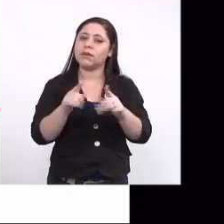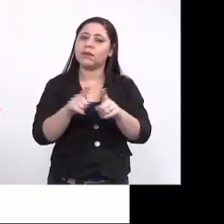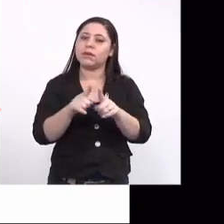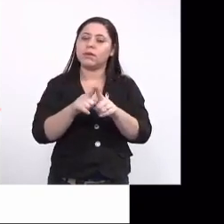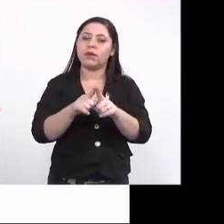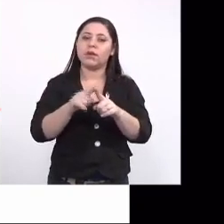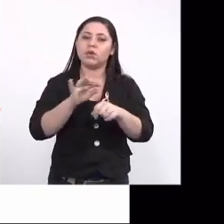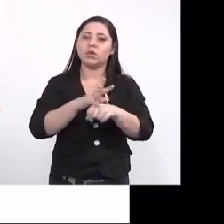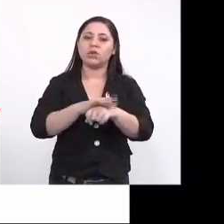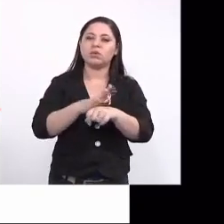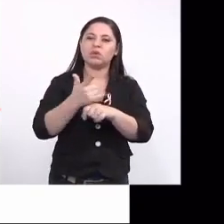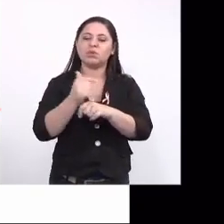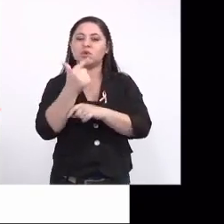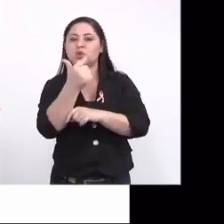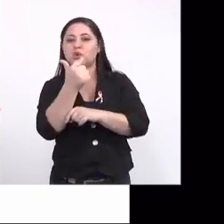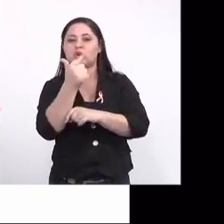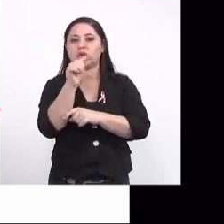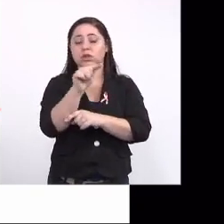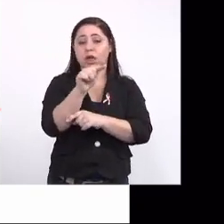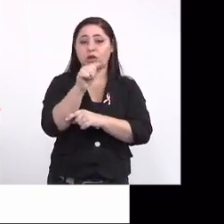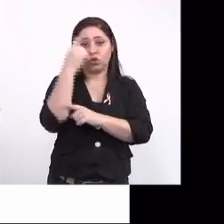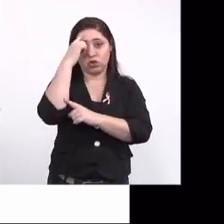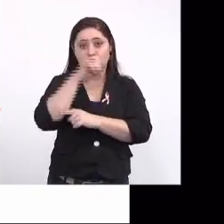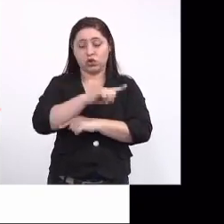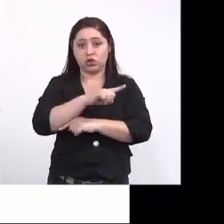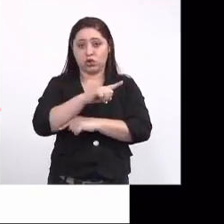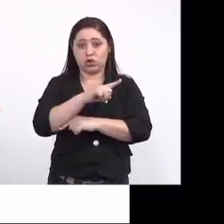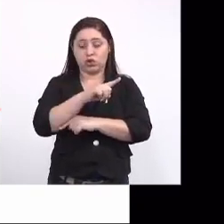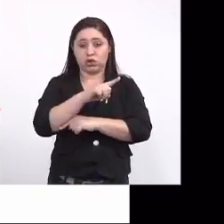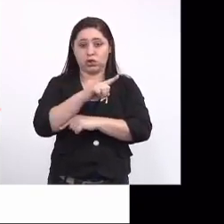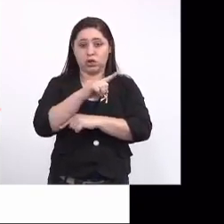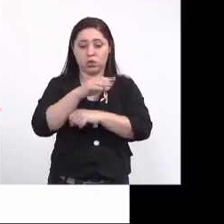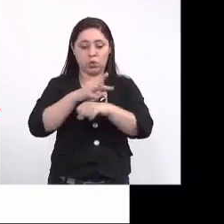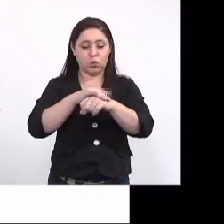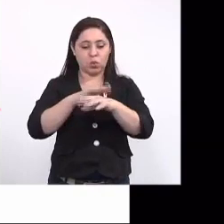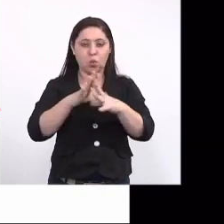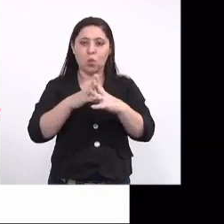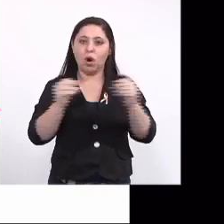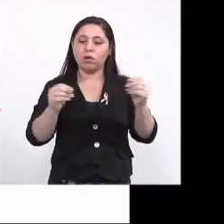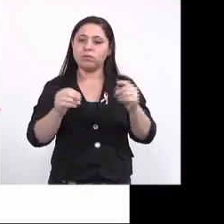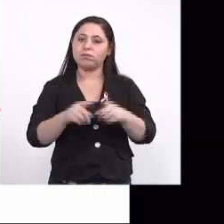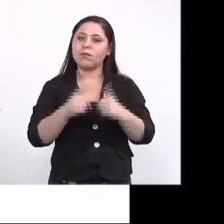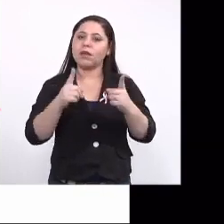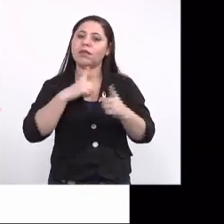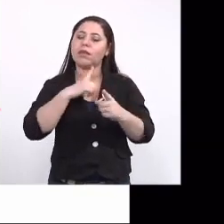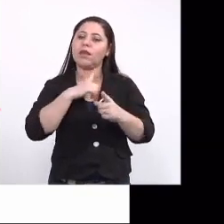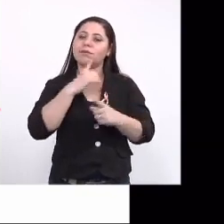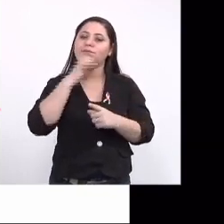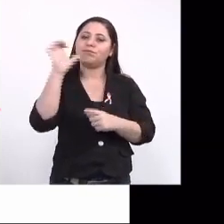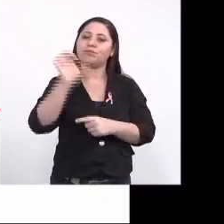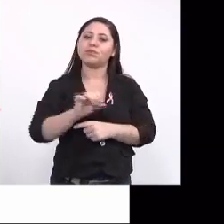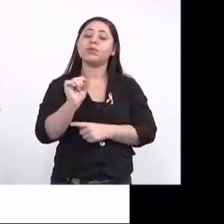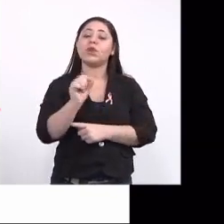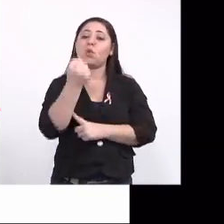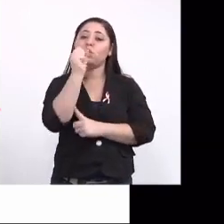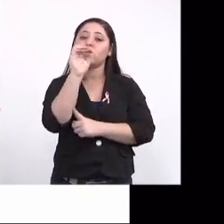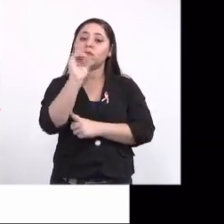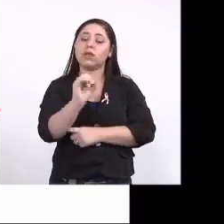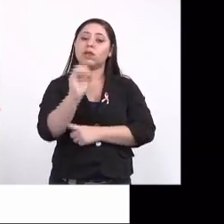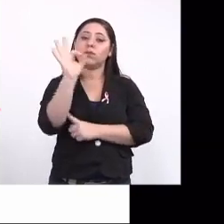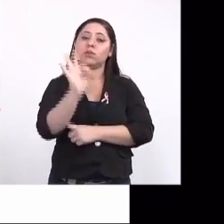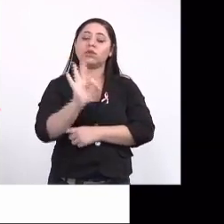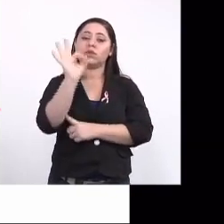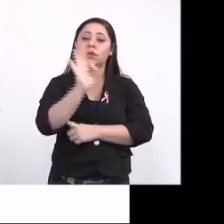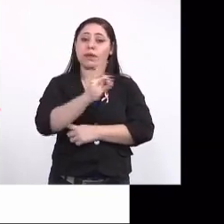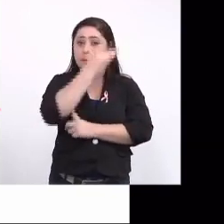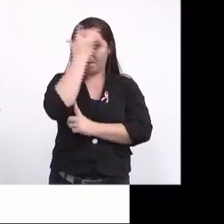-limitada. Em média, de 2 a 7 dias, a doença evolui para a cura. Só que tem um agravante aqui, que 80% dos casos